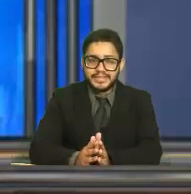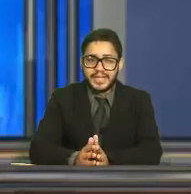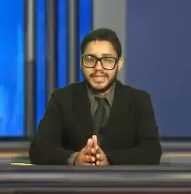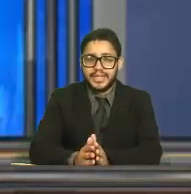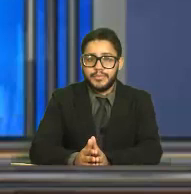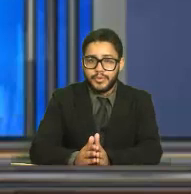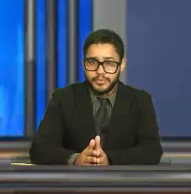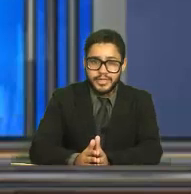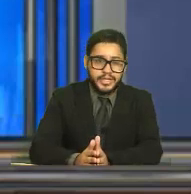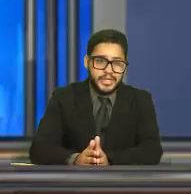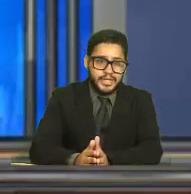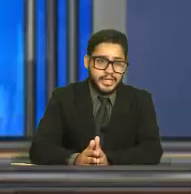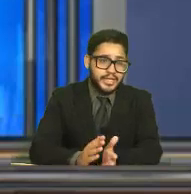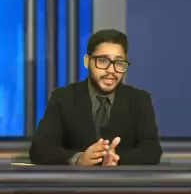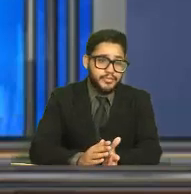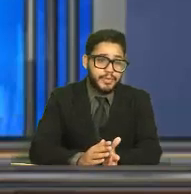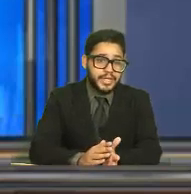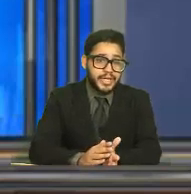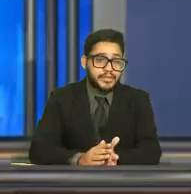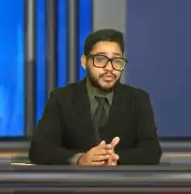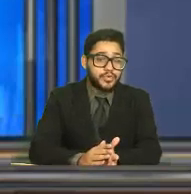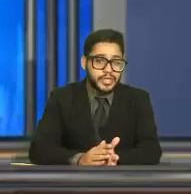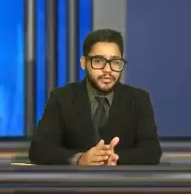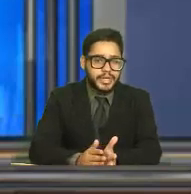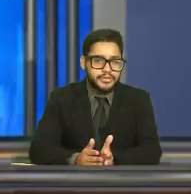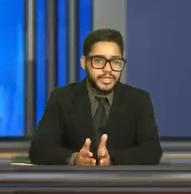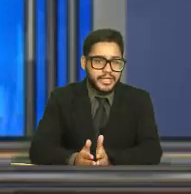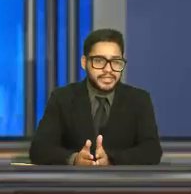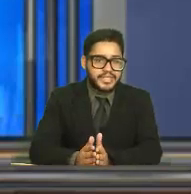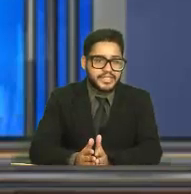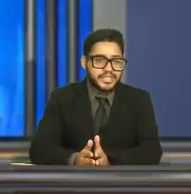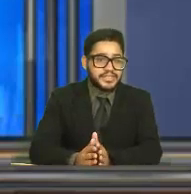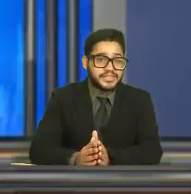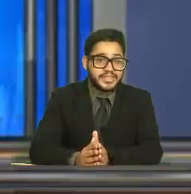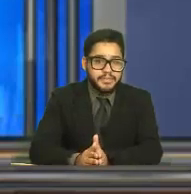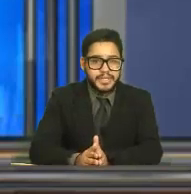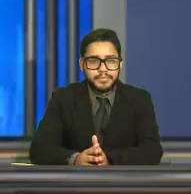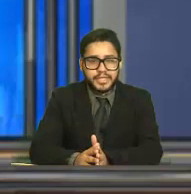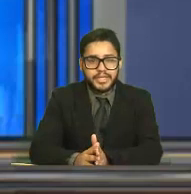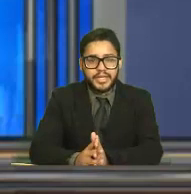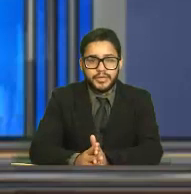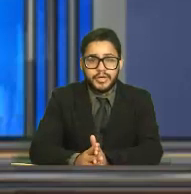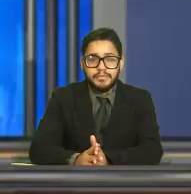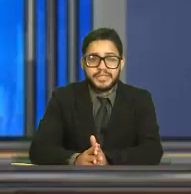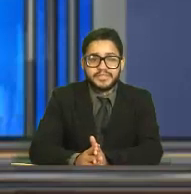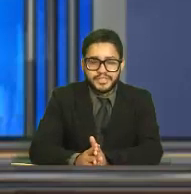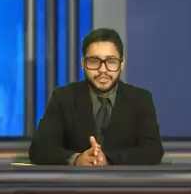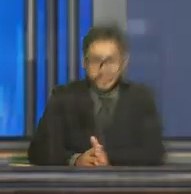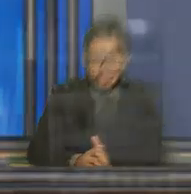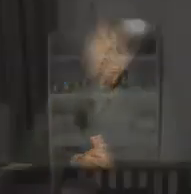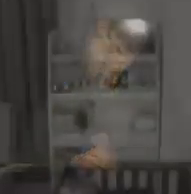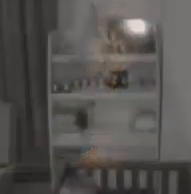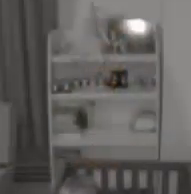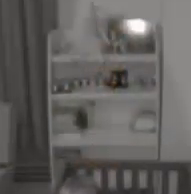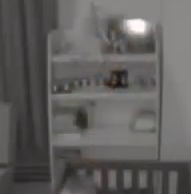A Sarah Lebo Ela acompanha a tutora e o marido dela, Zet, sempre que a pequena Hale precisa de